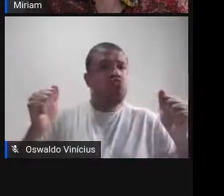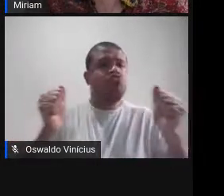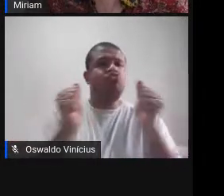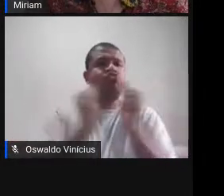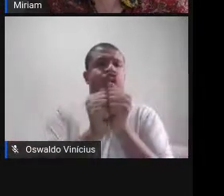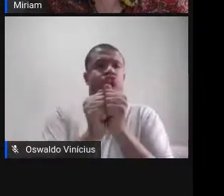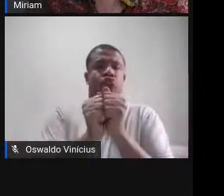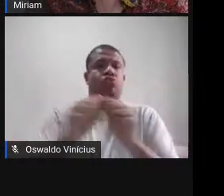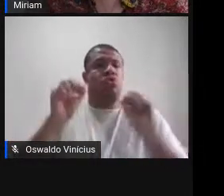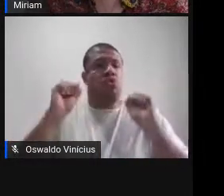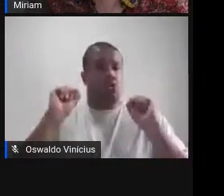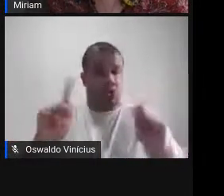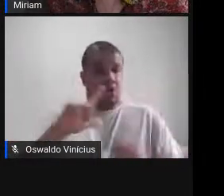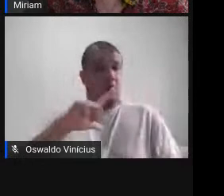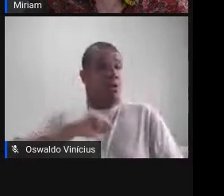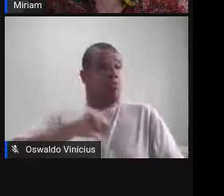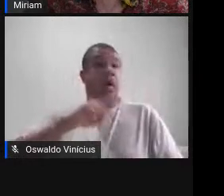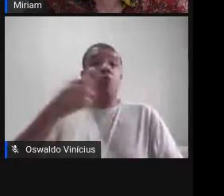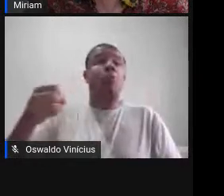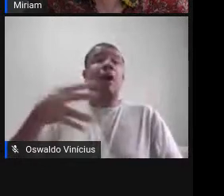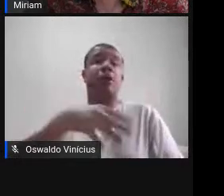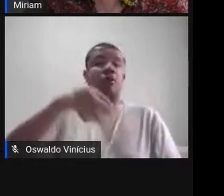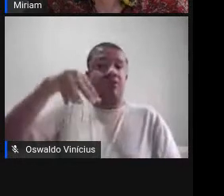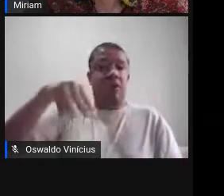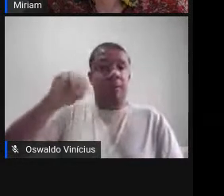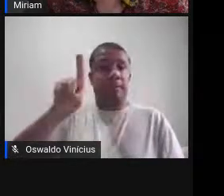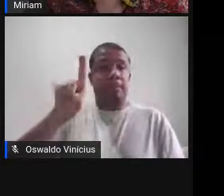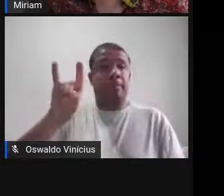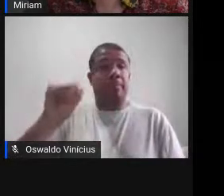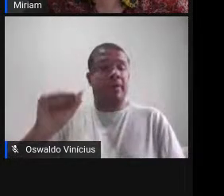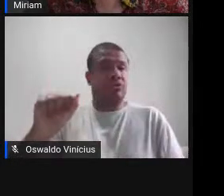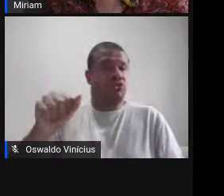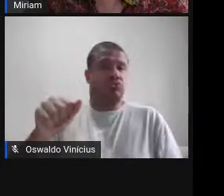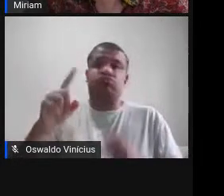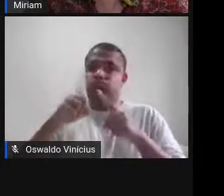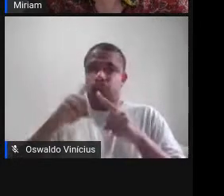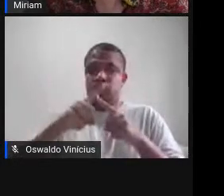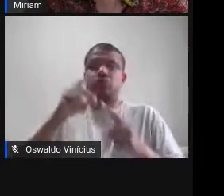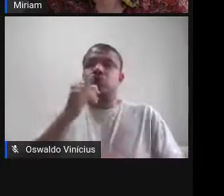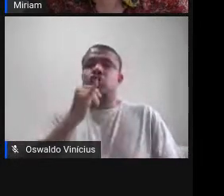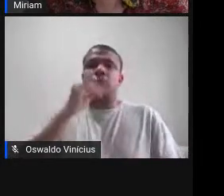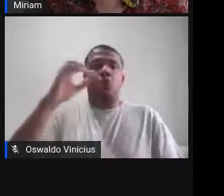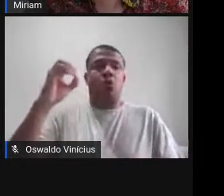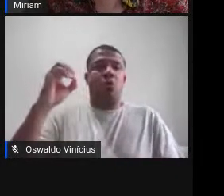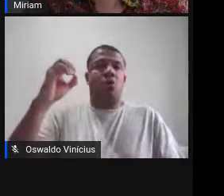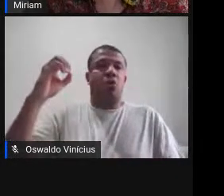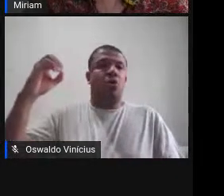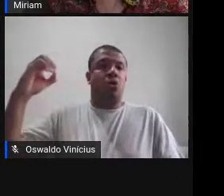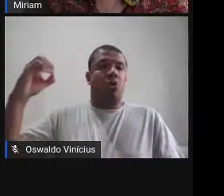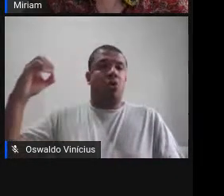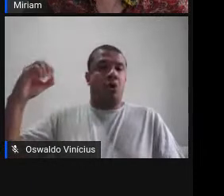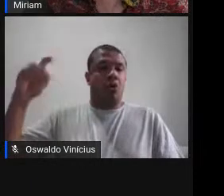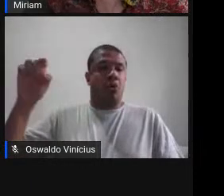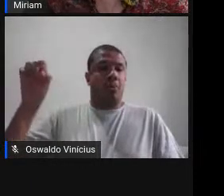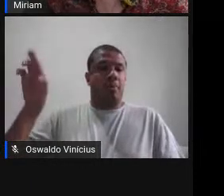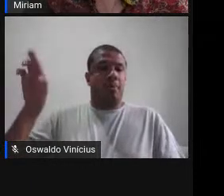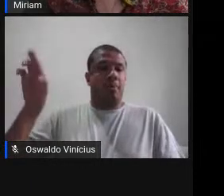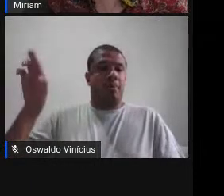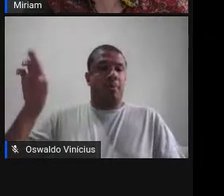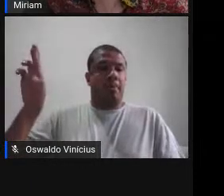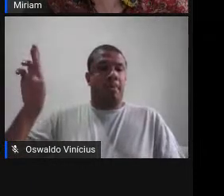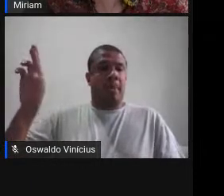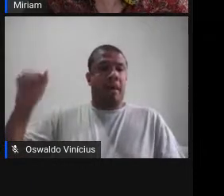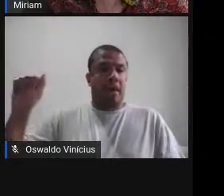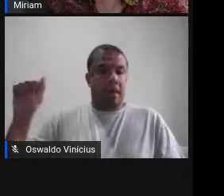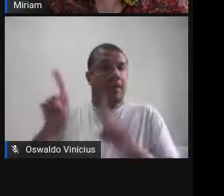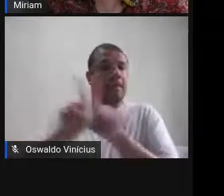formando uma nova mídia, como é o caso, por exemplo, da ópera e dos quadrinhos. A mestrande, Elaine